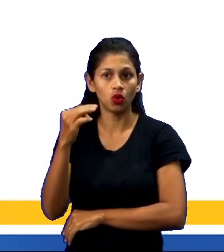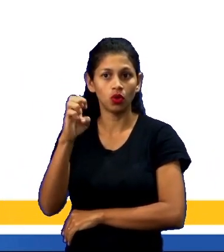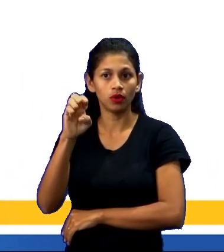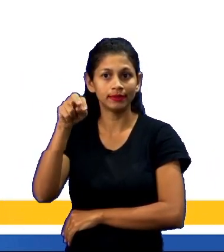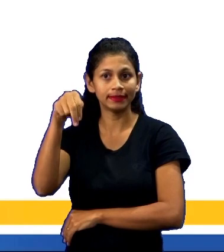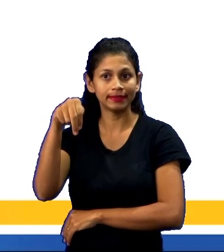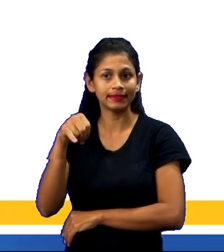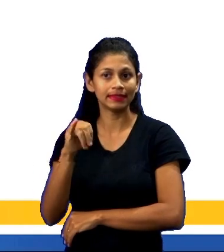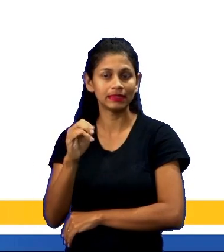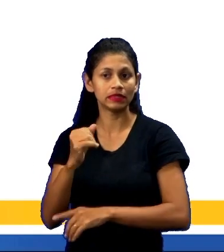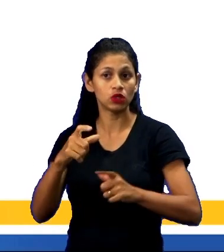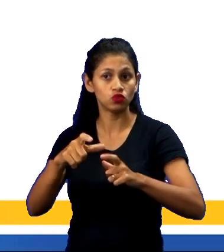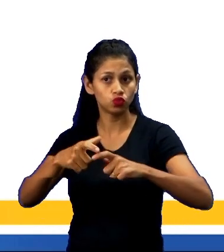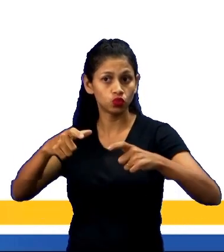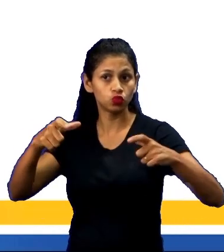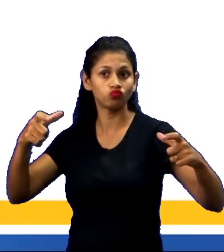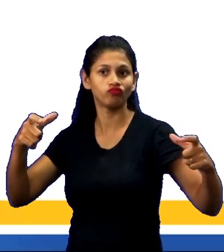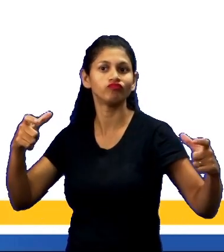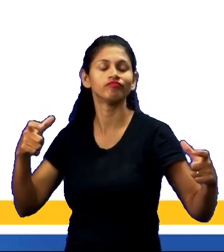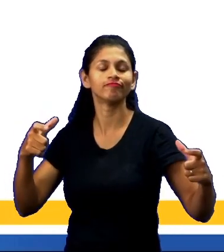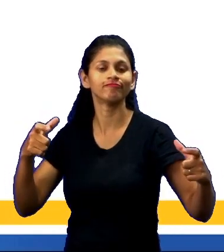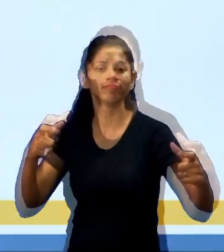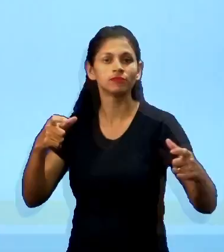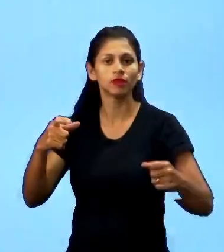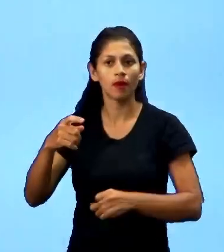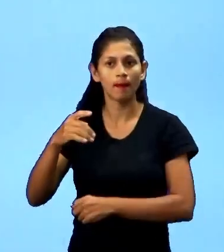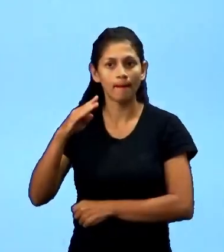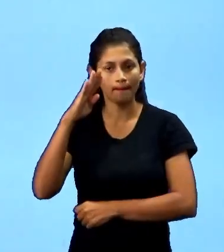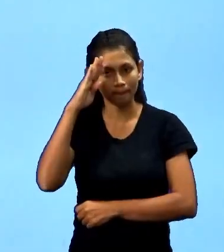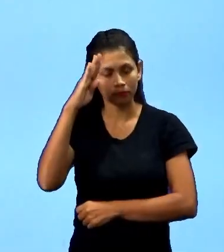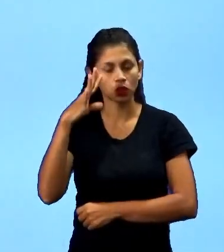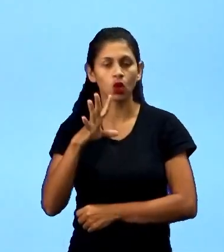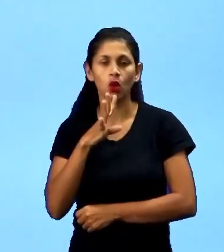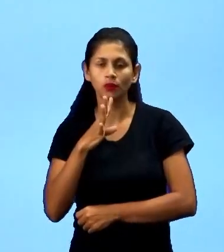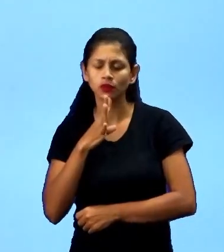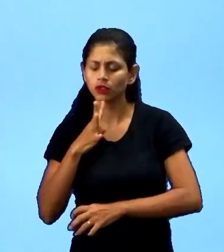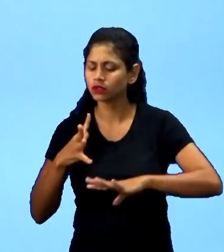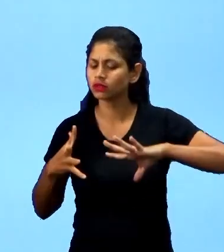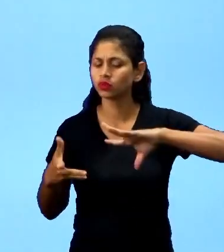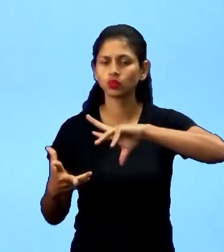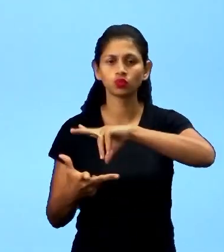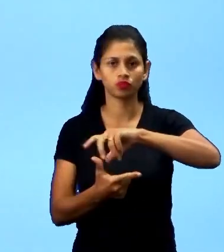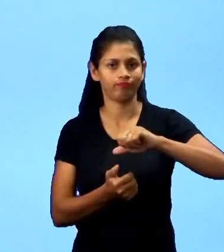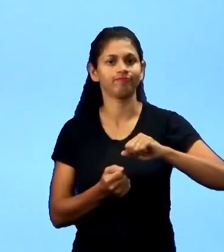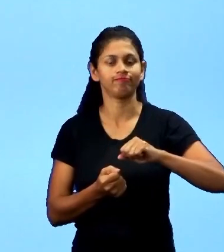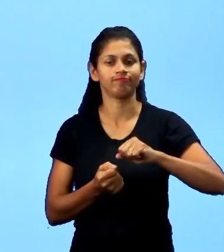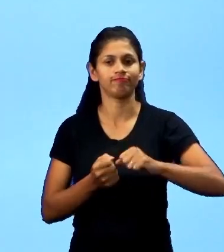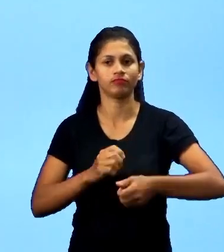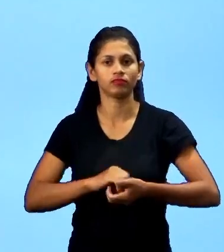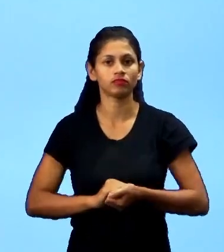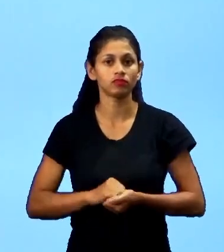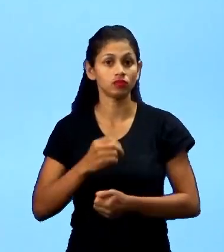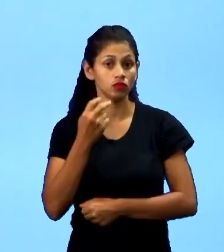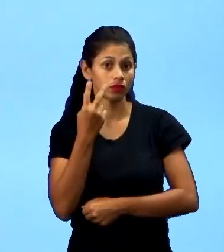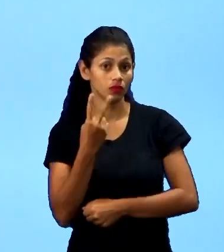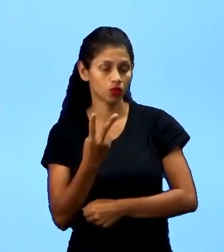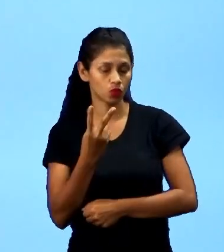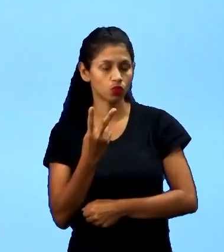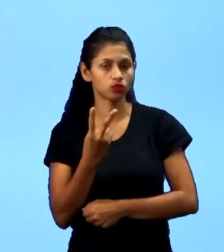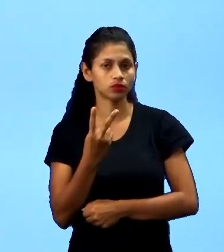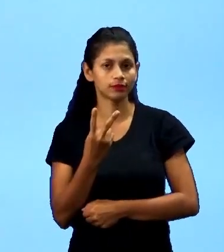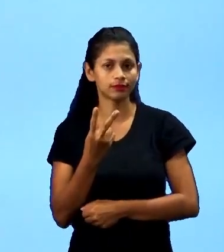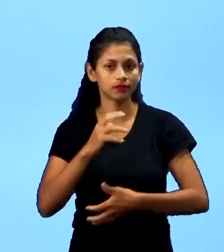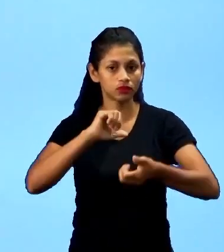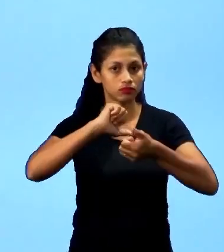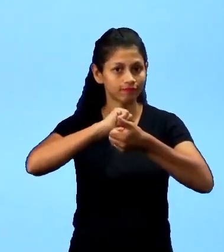Gustavo Kirtem, grande tenista de reconhecimento internacional. Aqui a gente conseguiu ver duas modalidades, a mais popular